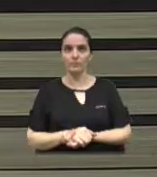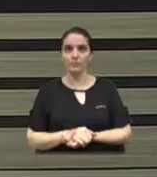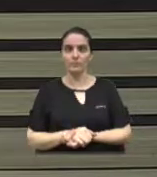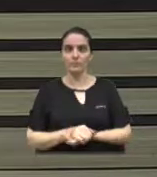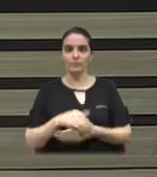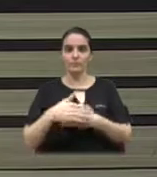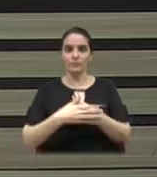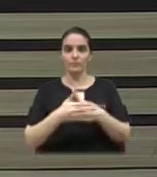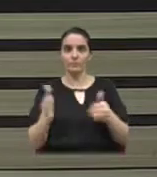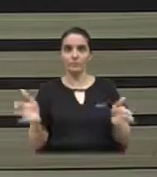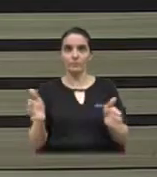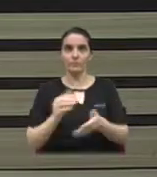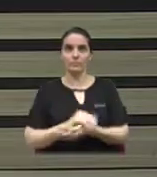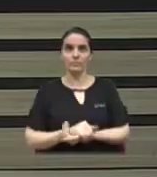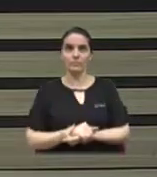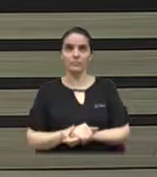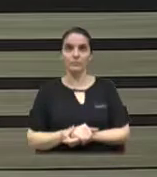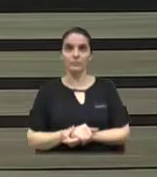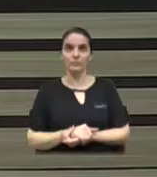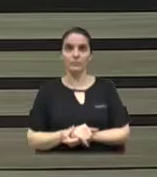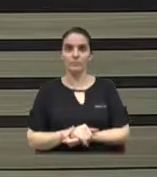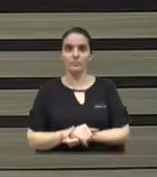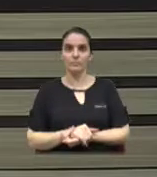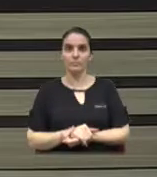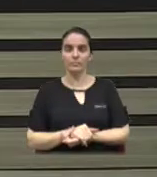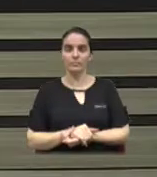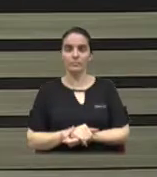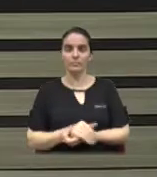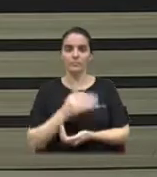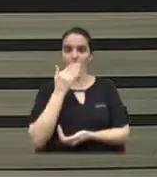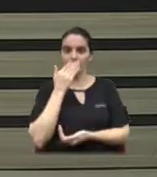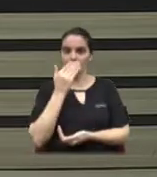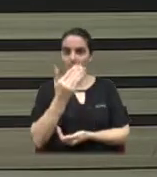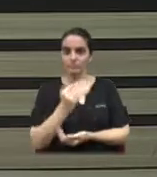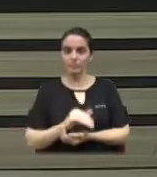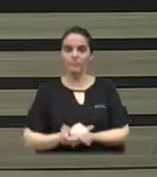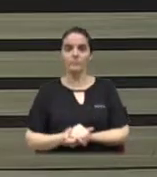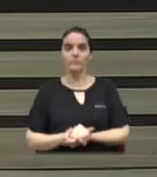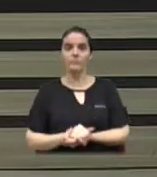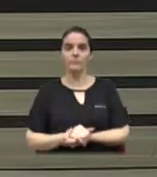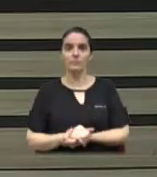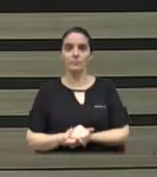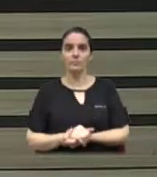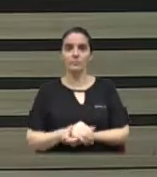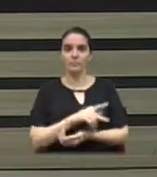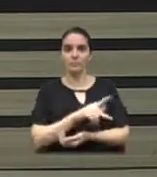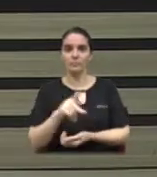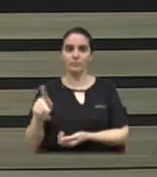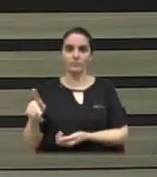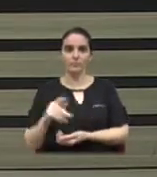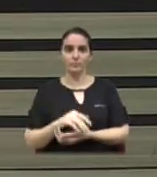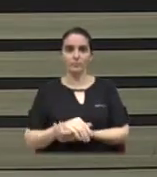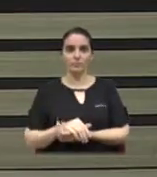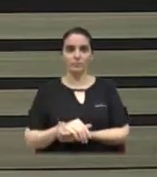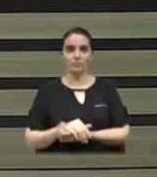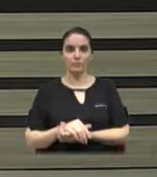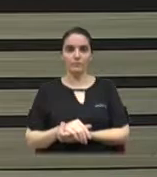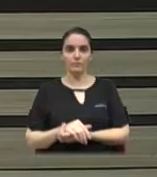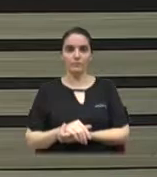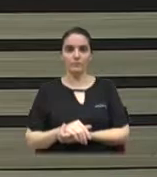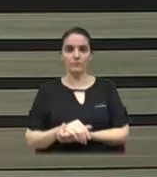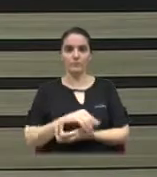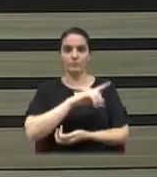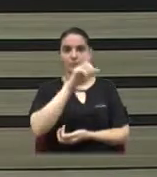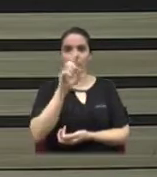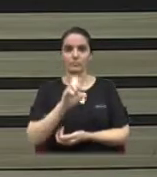aberta a sessão, reaberta a sessão. Eu sou de ordem, senhor presidente. Pois não, vereador. Senhor presidente, eu não sou acostumado a aí, mas eu preciso